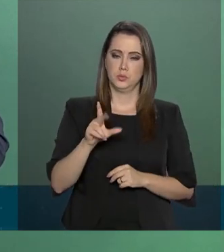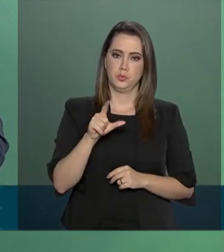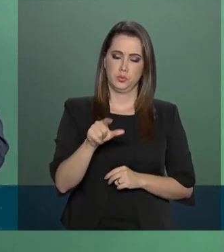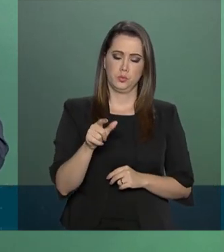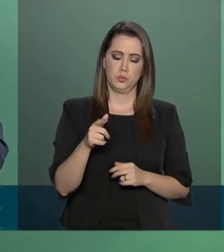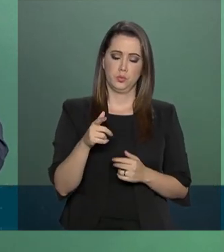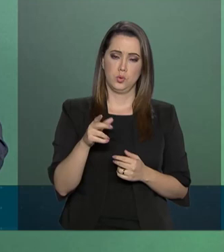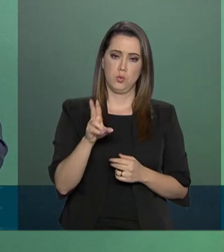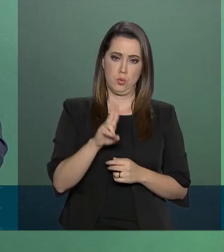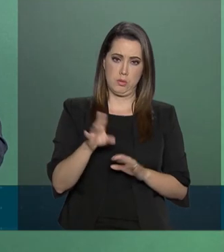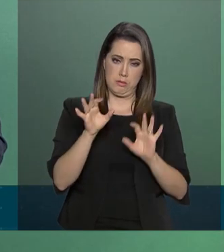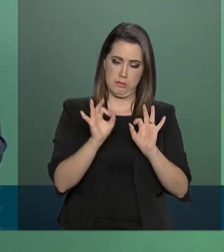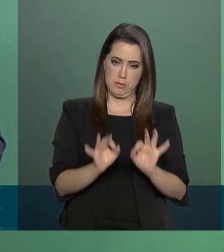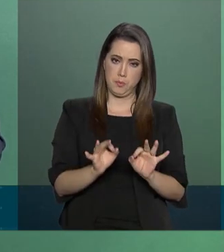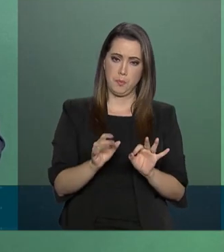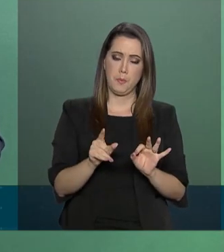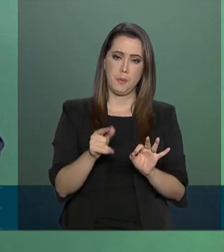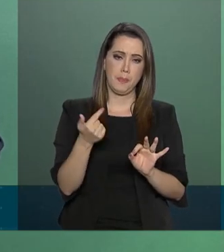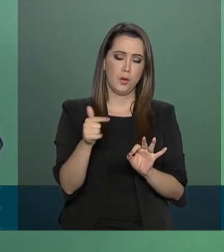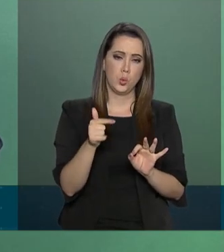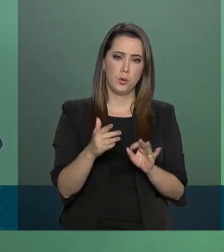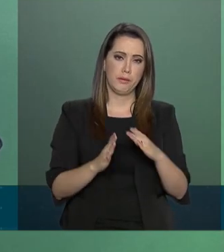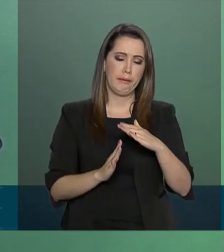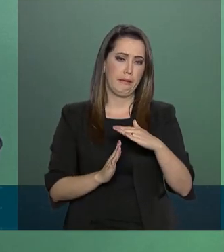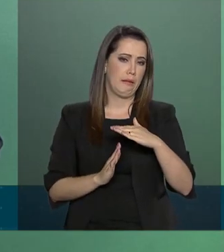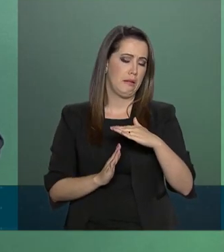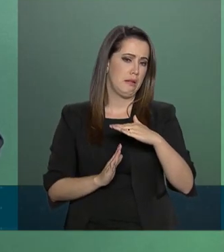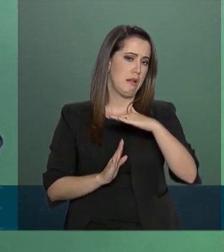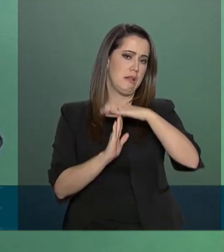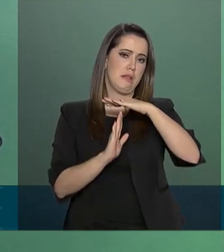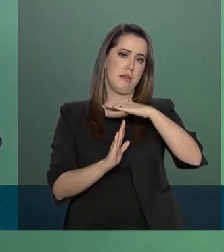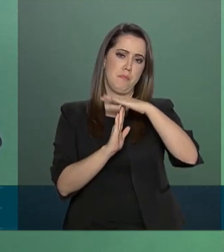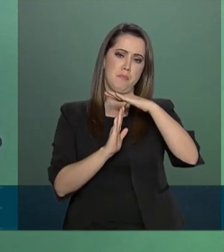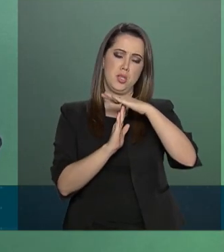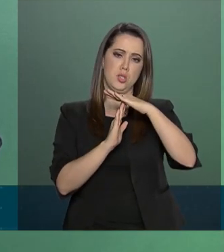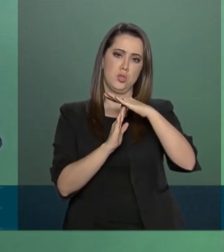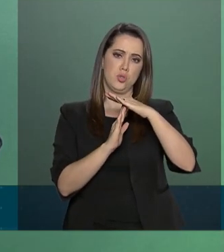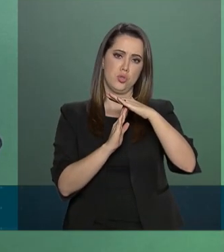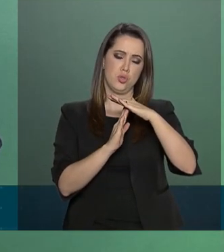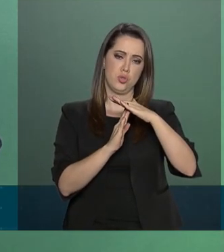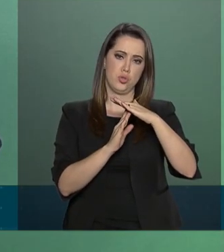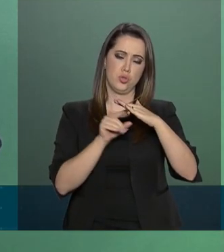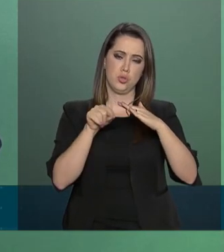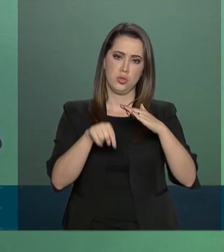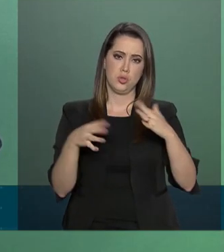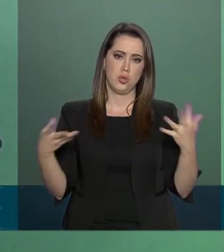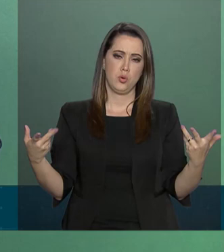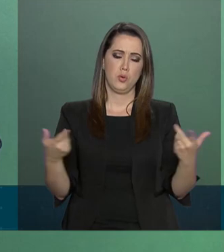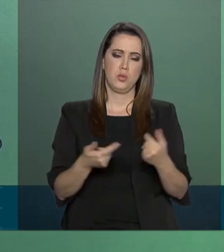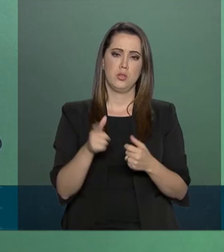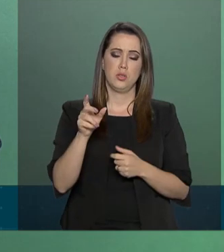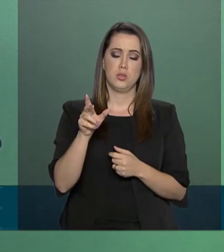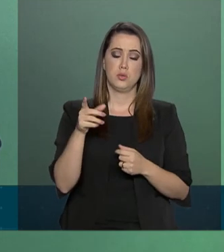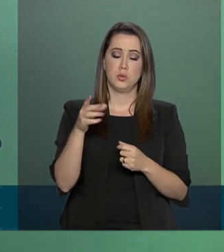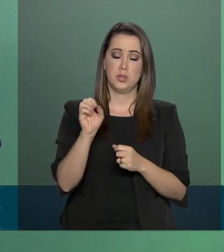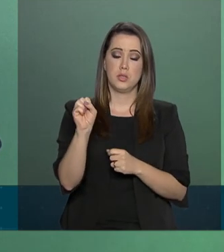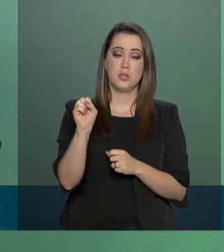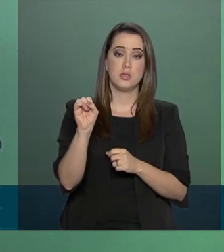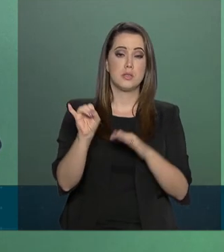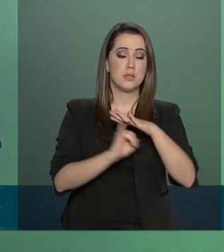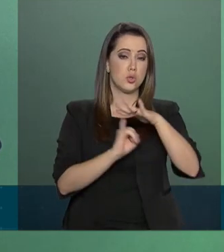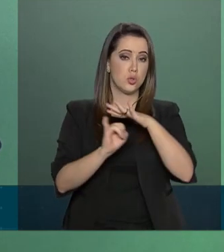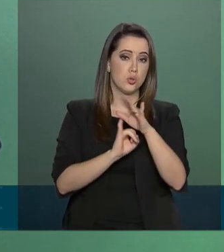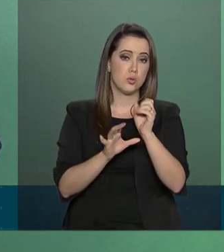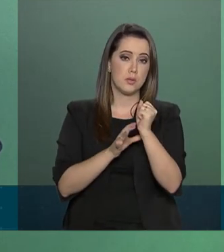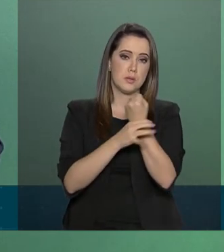Não haverá limitação da quantidade e qualidade daquilo que as instituições de segurança pública podem